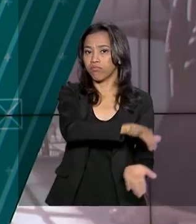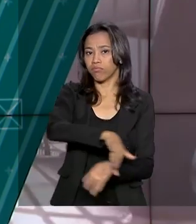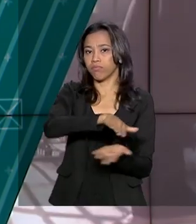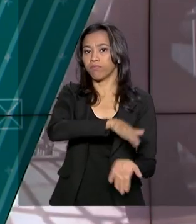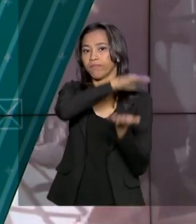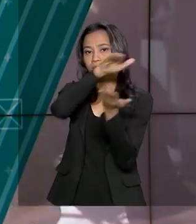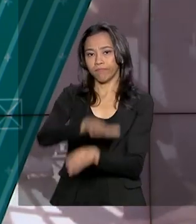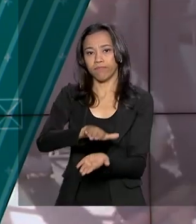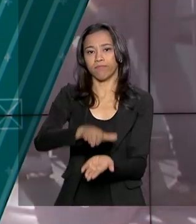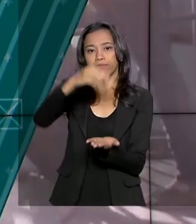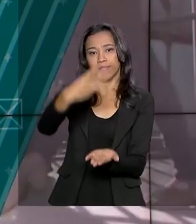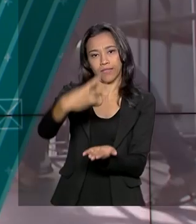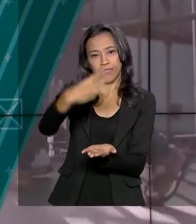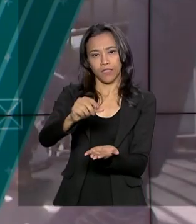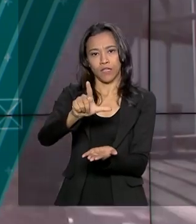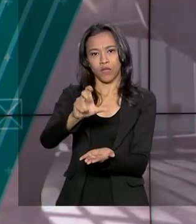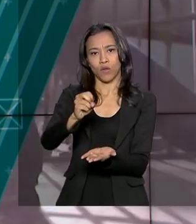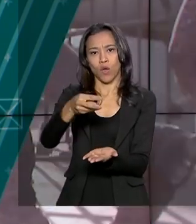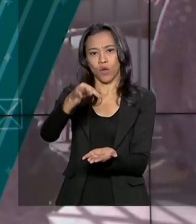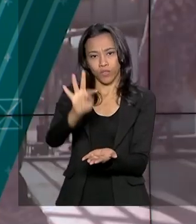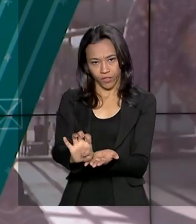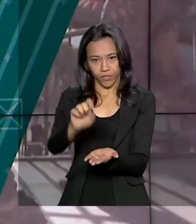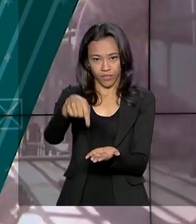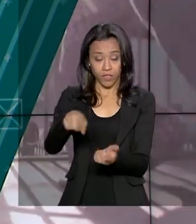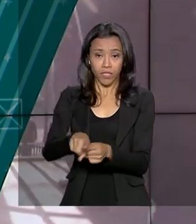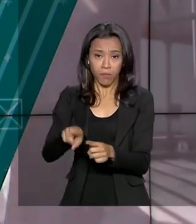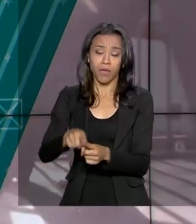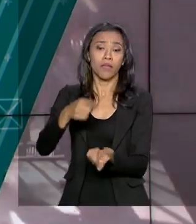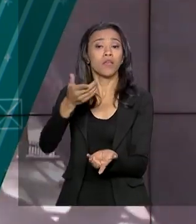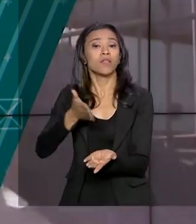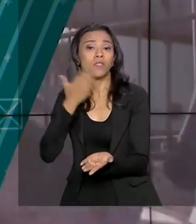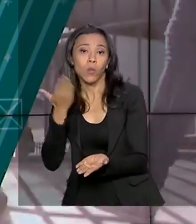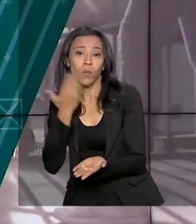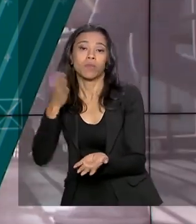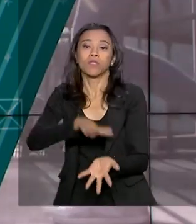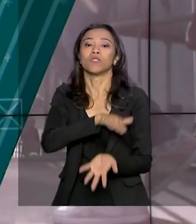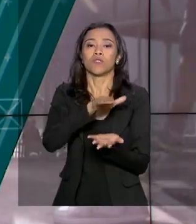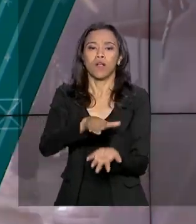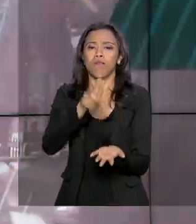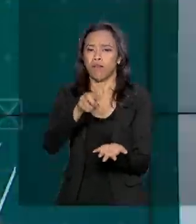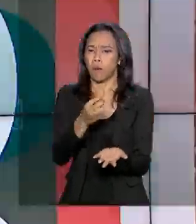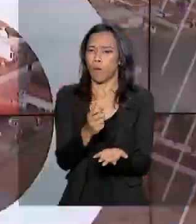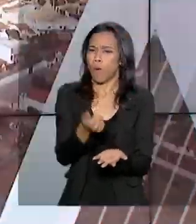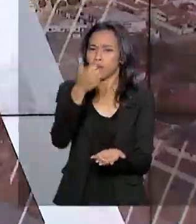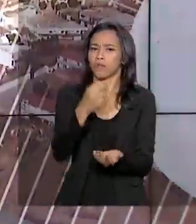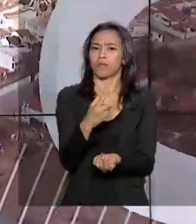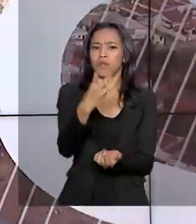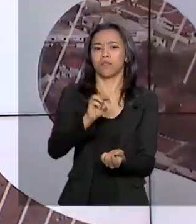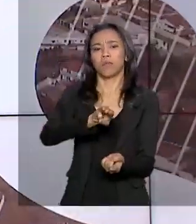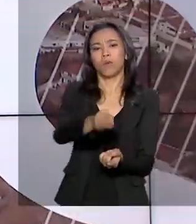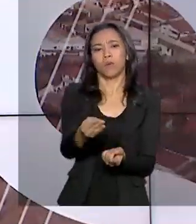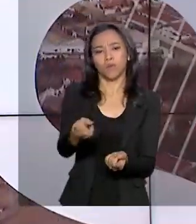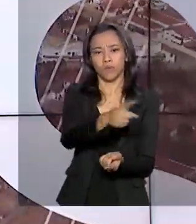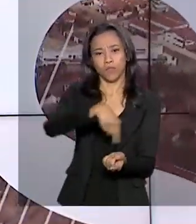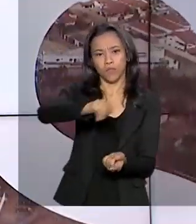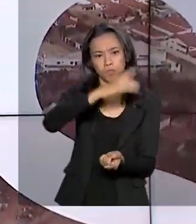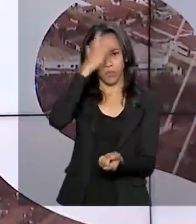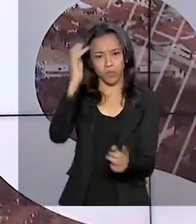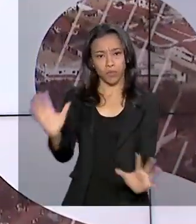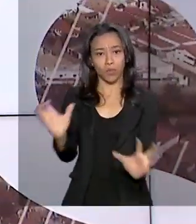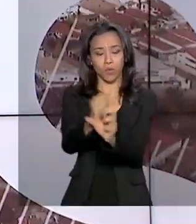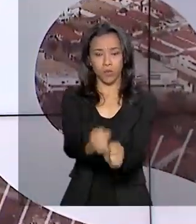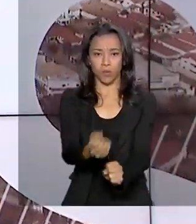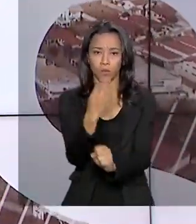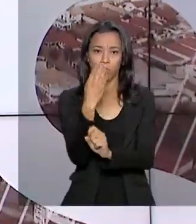do imposto de renda e também lotes residuais. O crédito bancário vai para quase 3 milhões de pessoas, totalizando um montante de